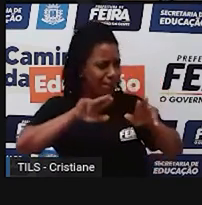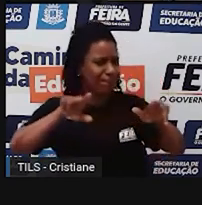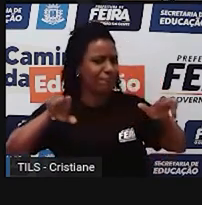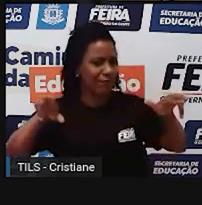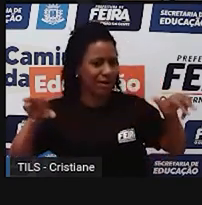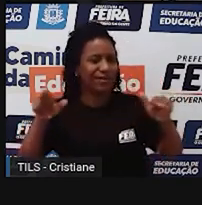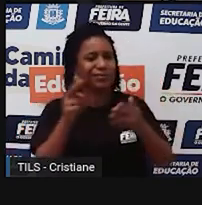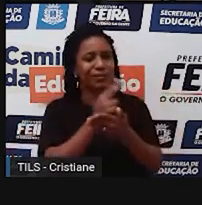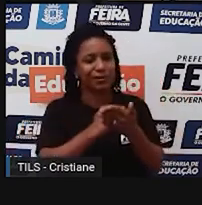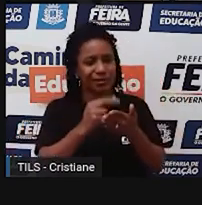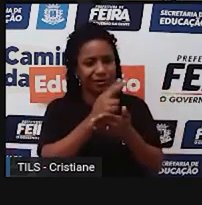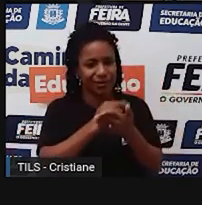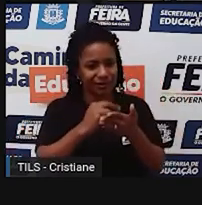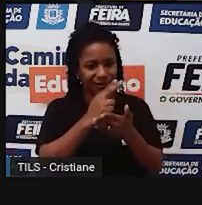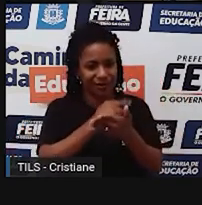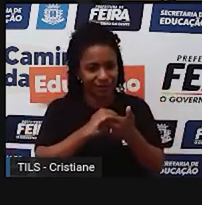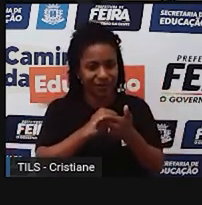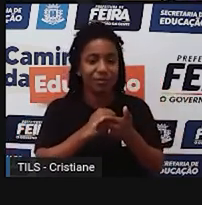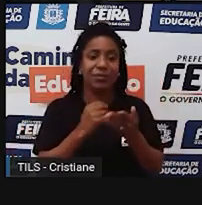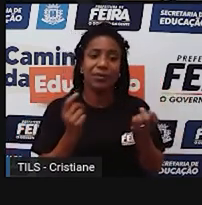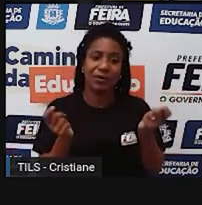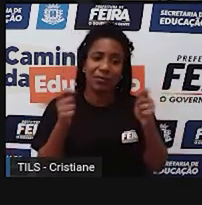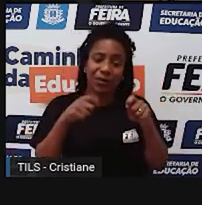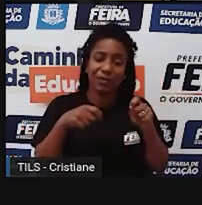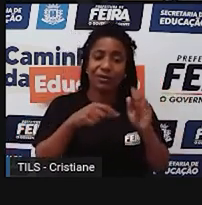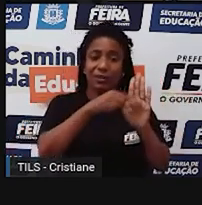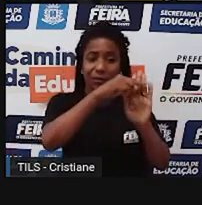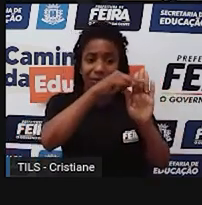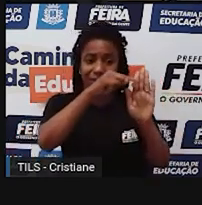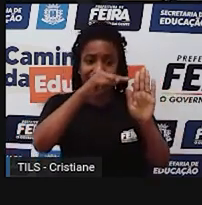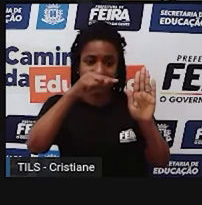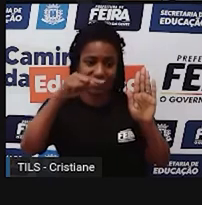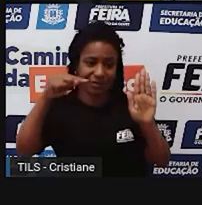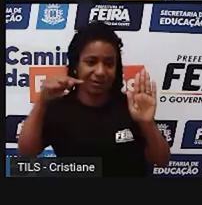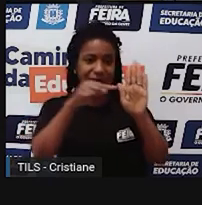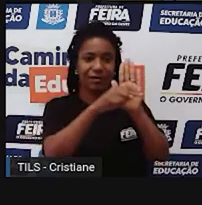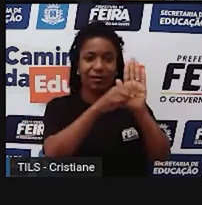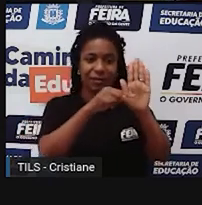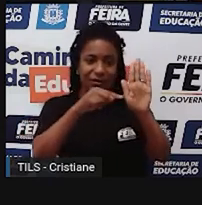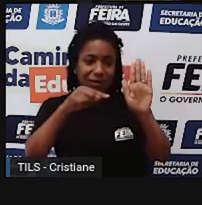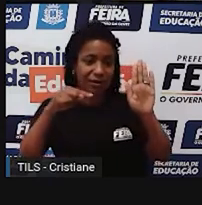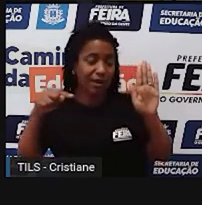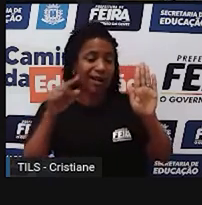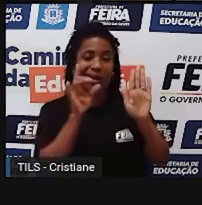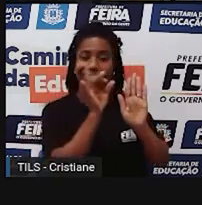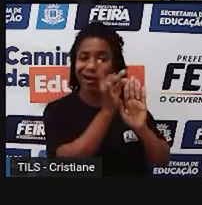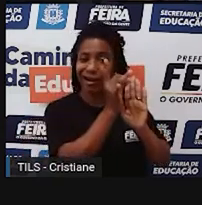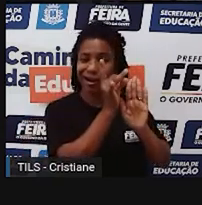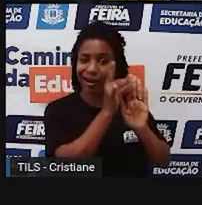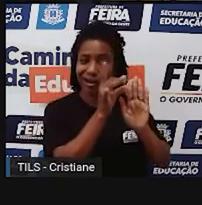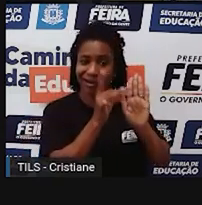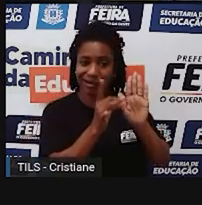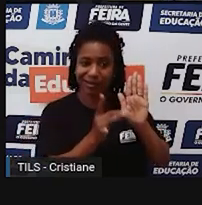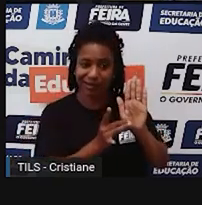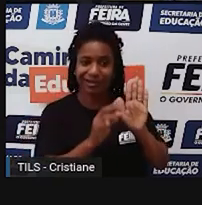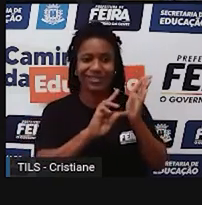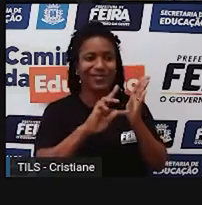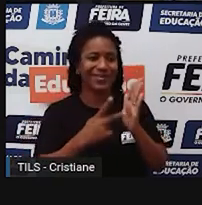desenhos ali para poder colocar. Tem tracejados também, pontilhados. Se for um mapa para,